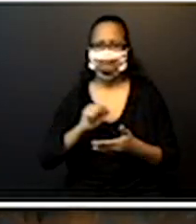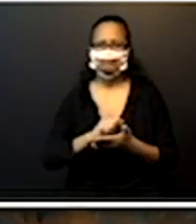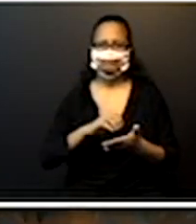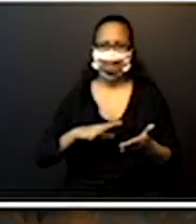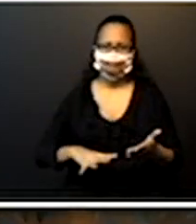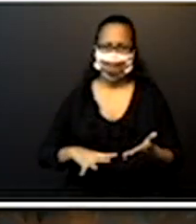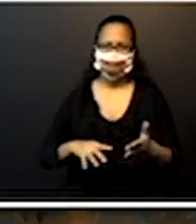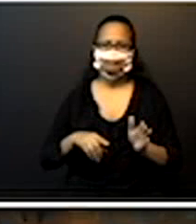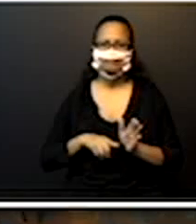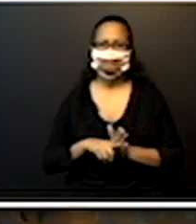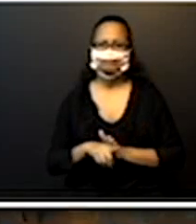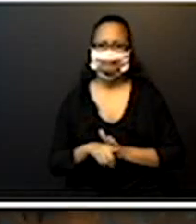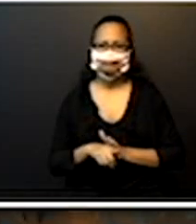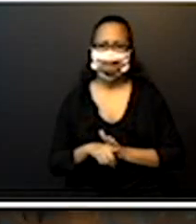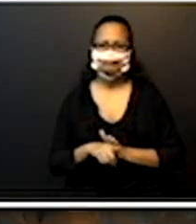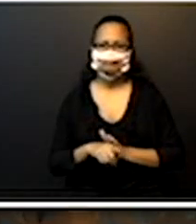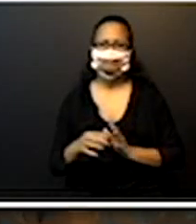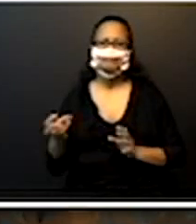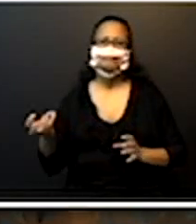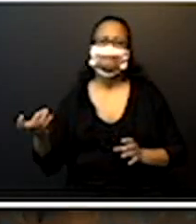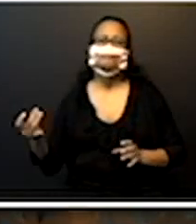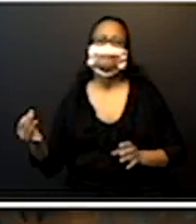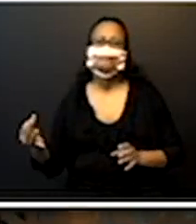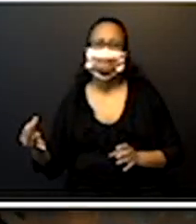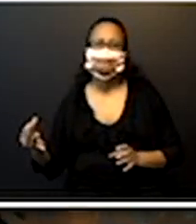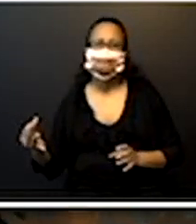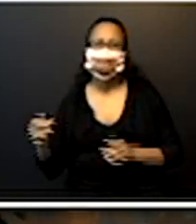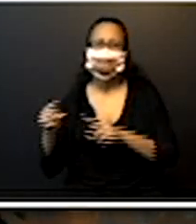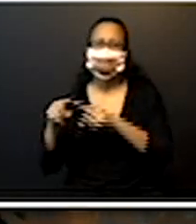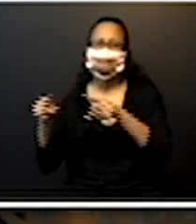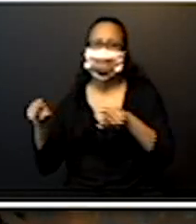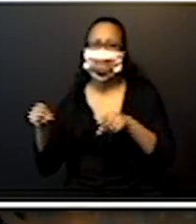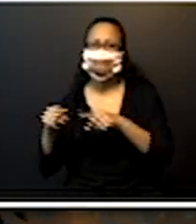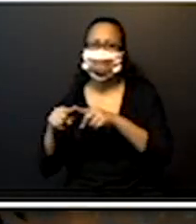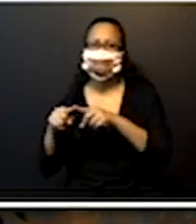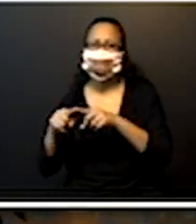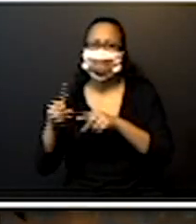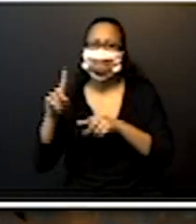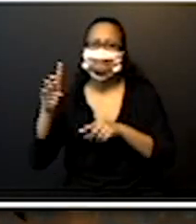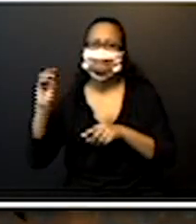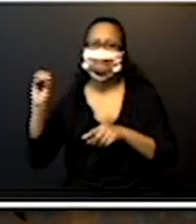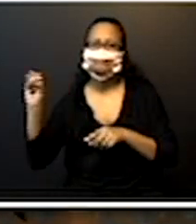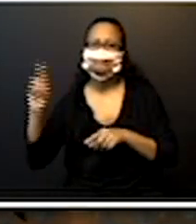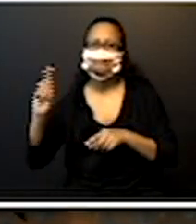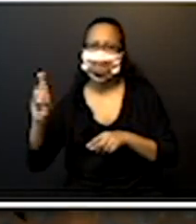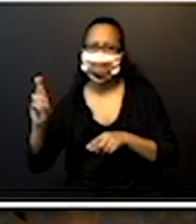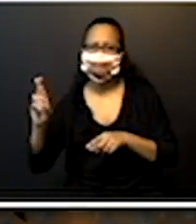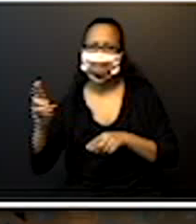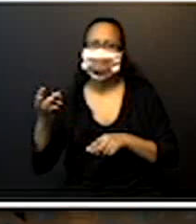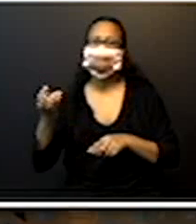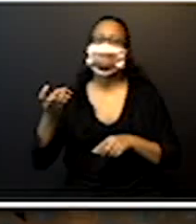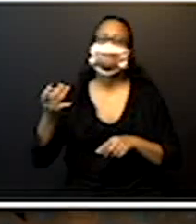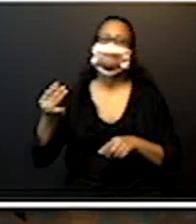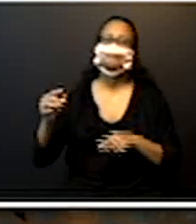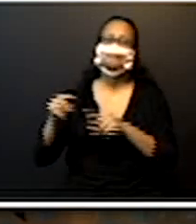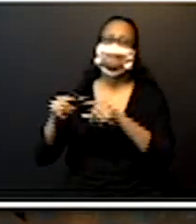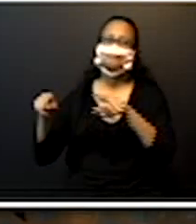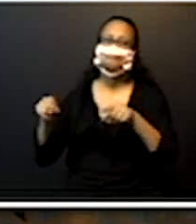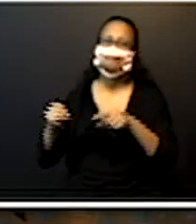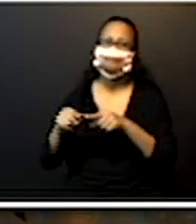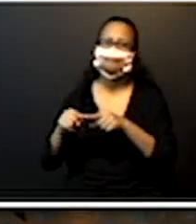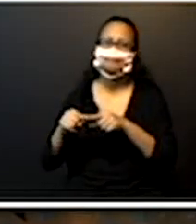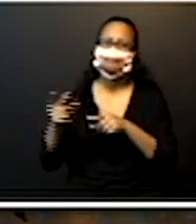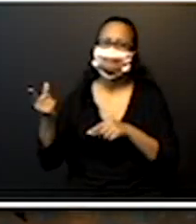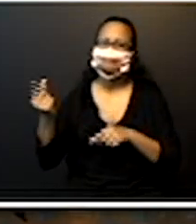e quantas cédulas de 10 a pessoa vai ficar na mão para poder